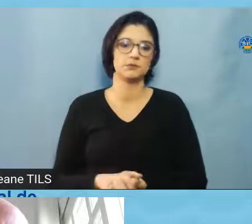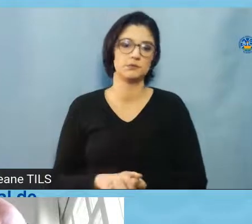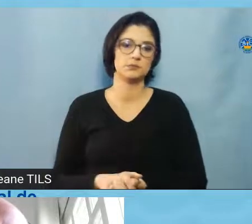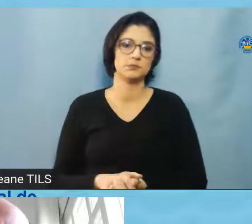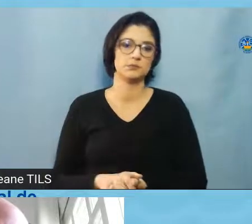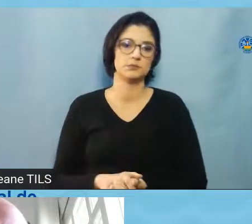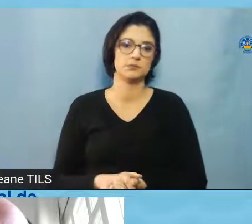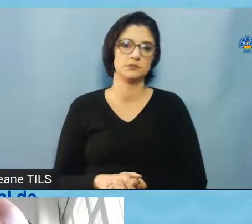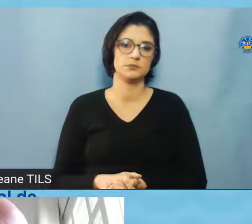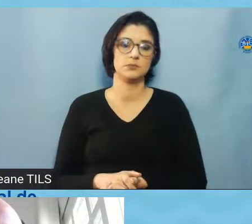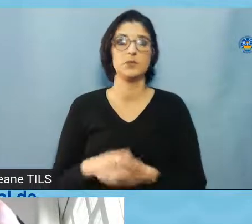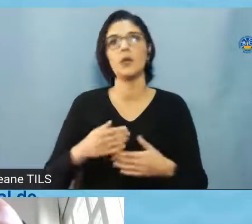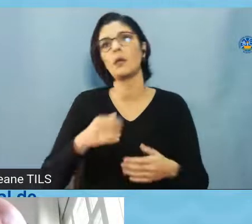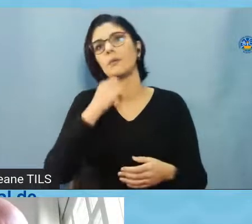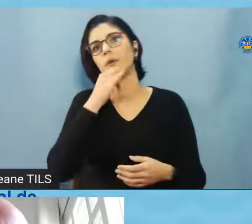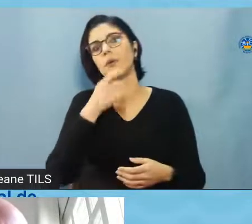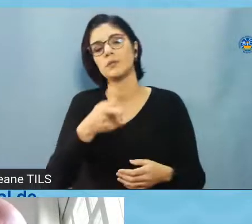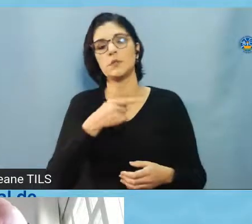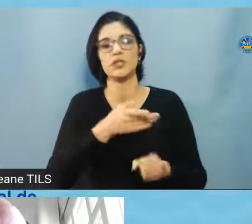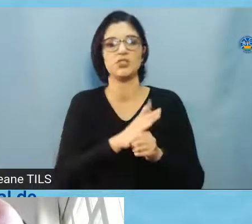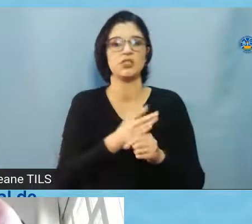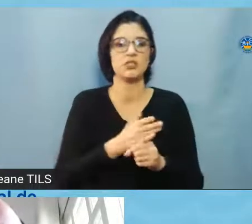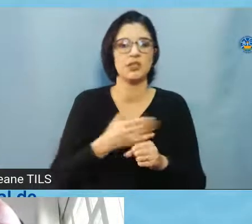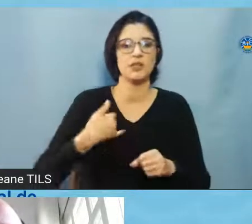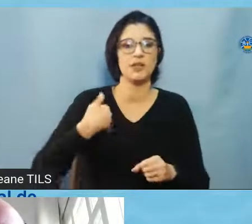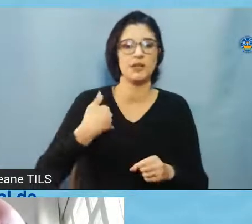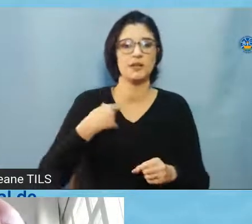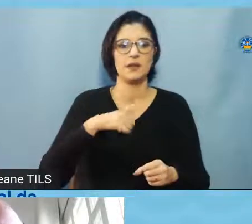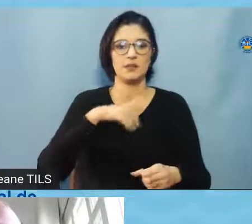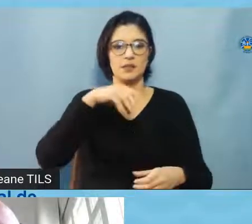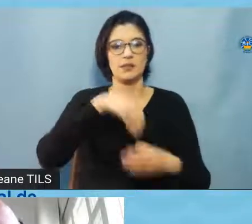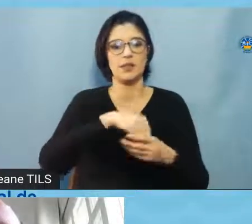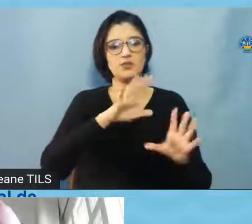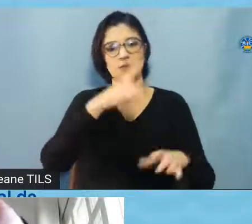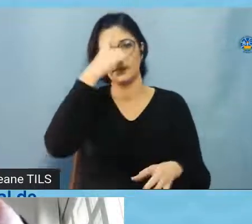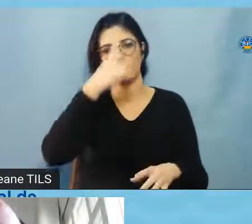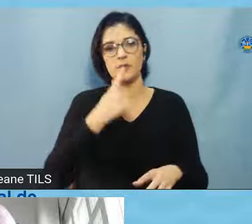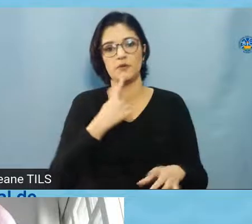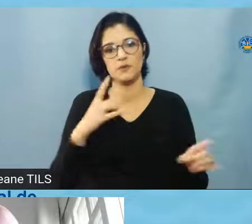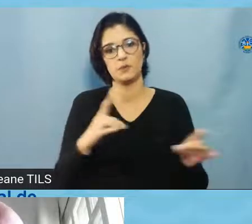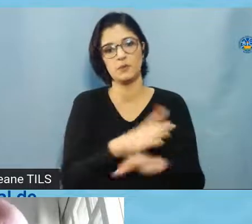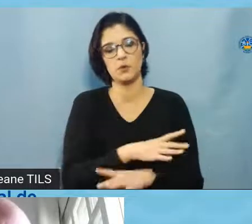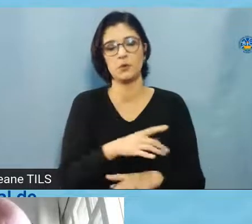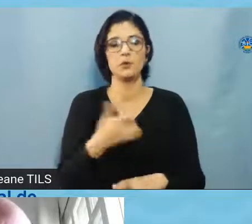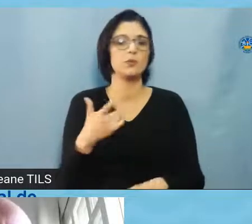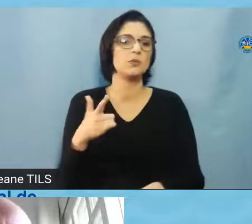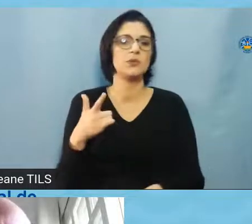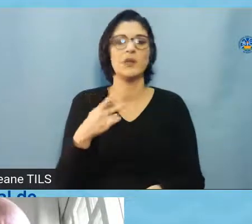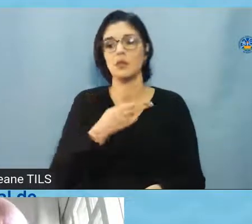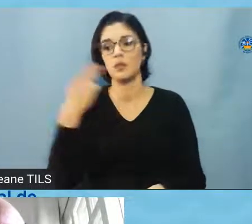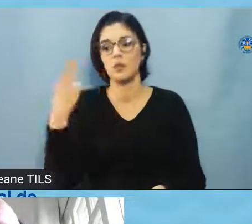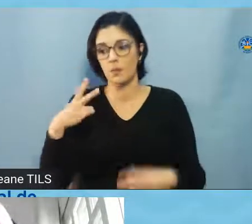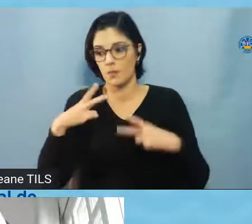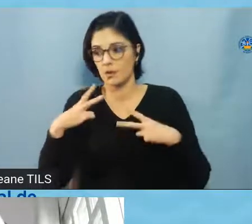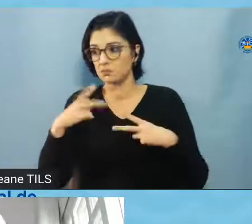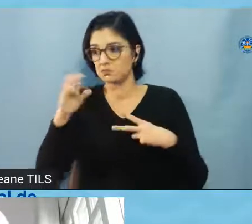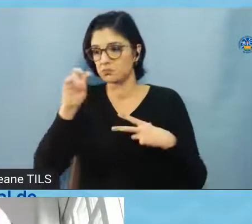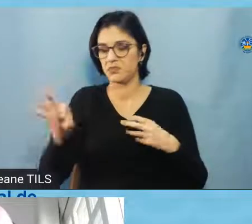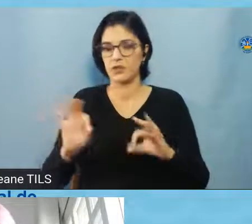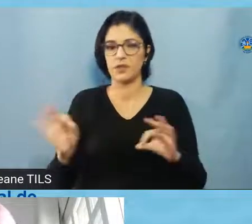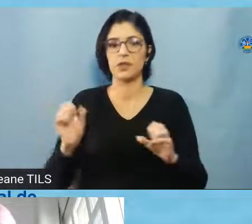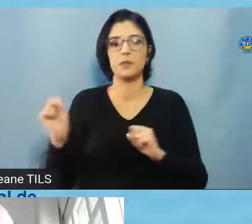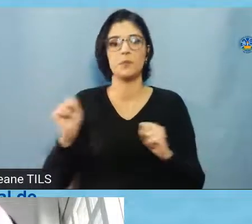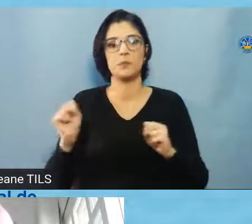gênero, por exemplidade, já a plataforma mesmo já... Já tem no perfil dele, claro. E pode ser até um screening question,